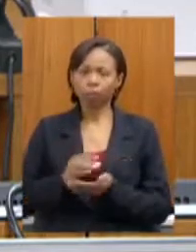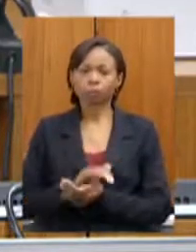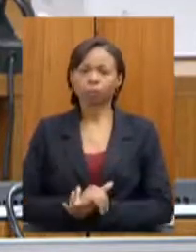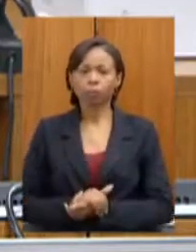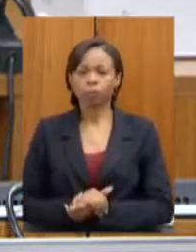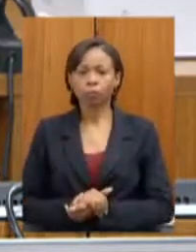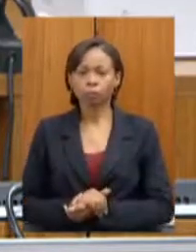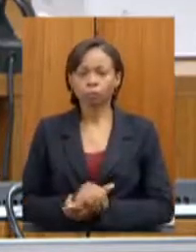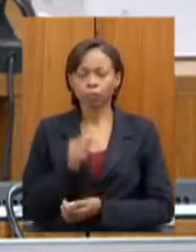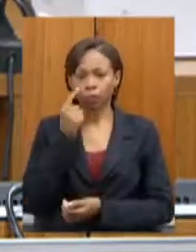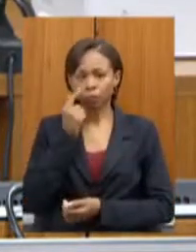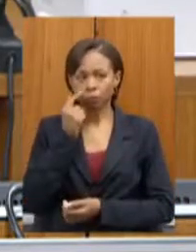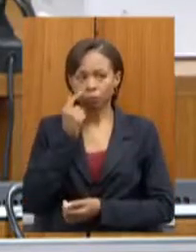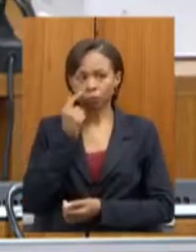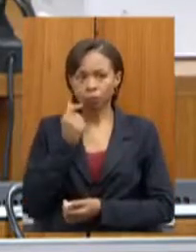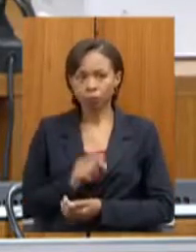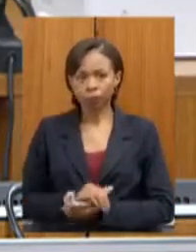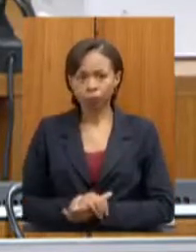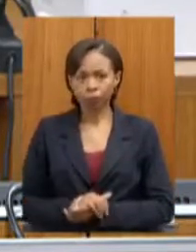Podemos seguir?